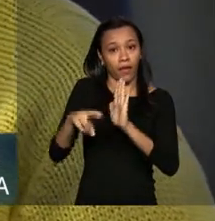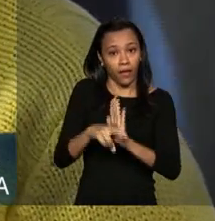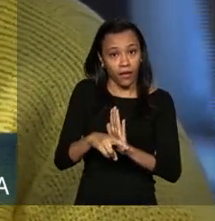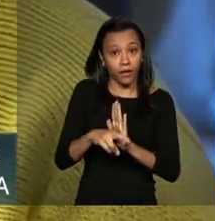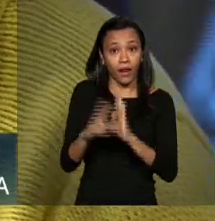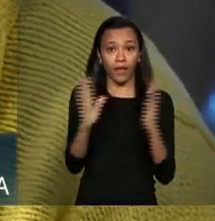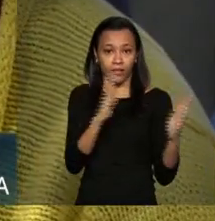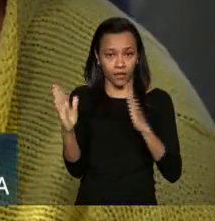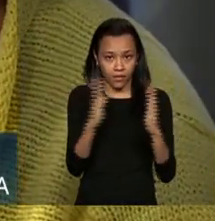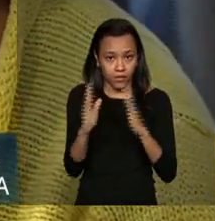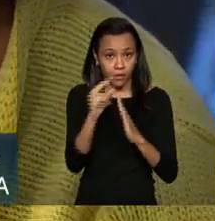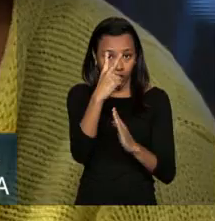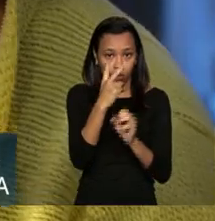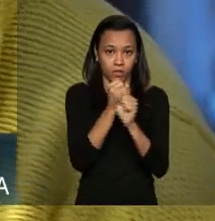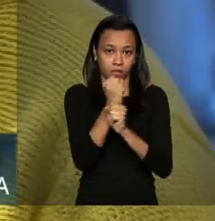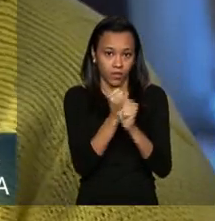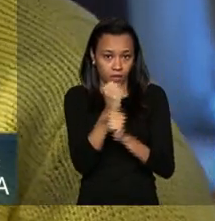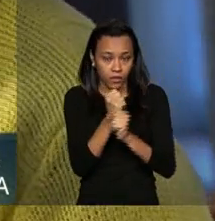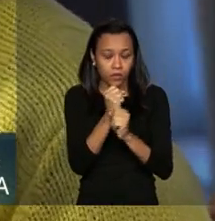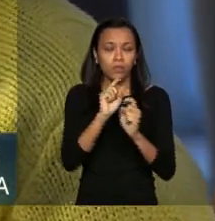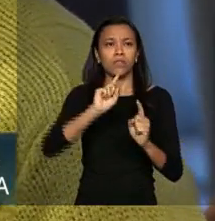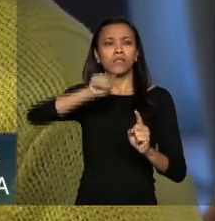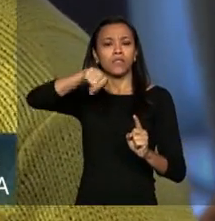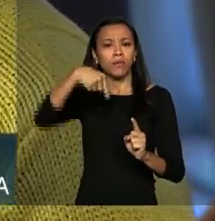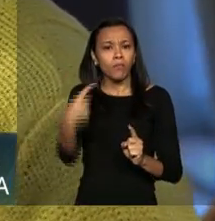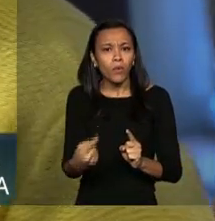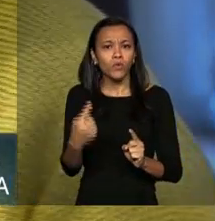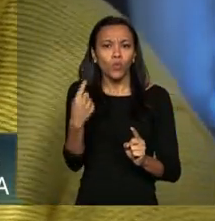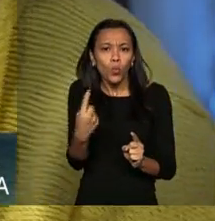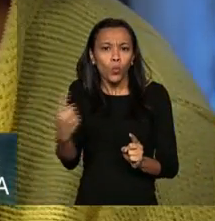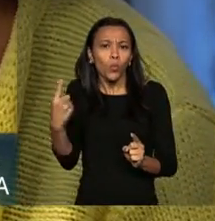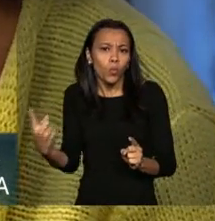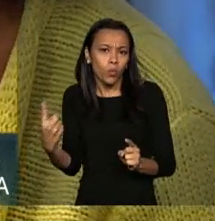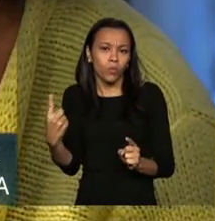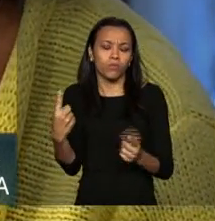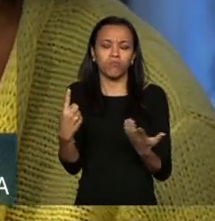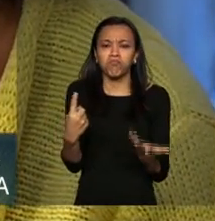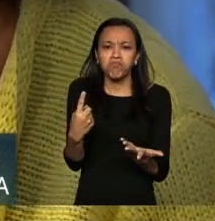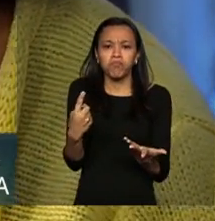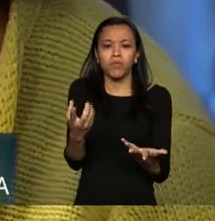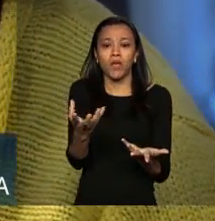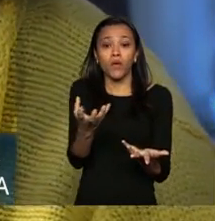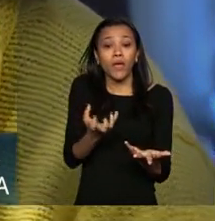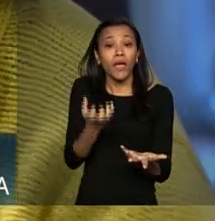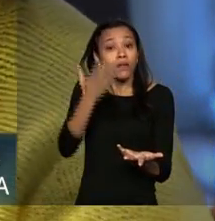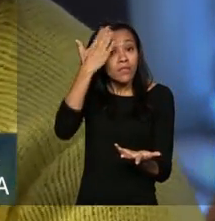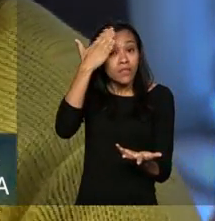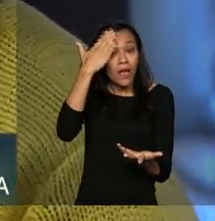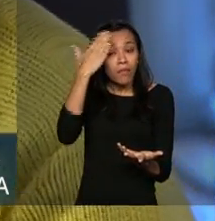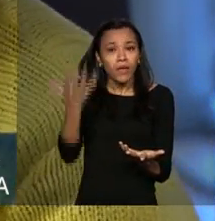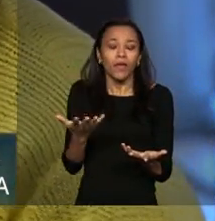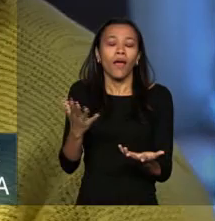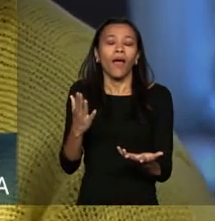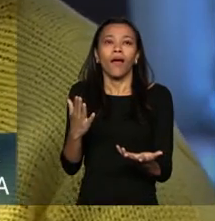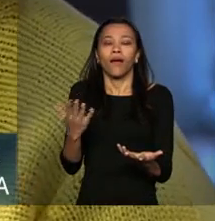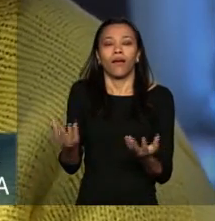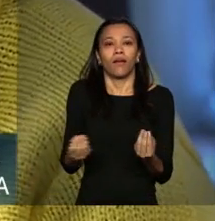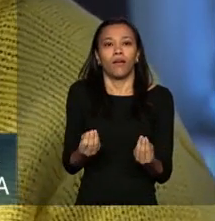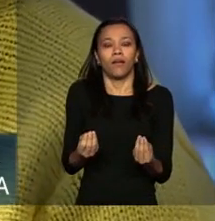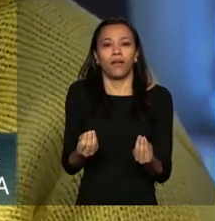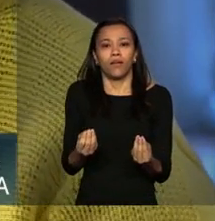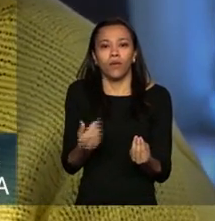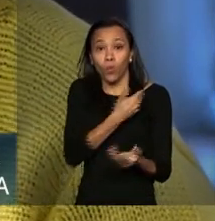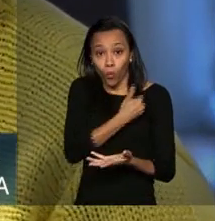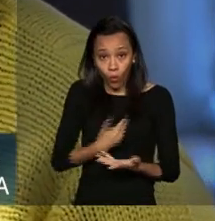dois anos e depois dois anos e um um e aí eu queria saber se até quando até onde que o